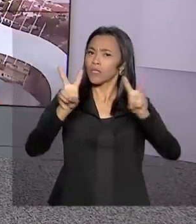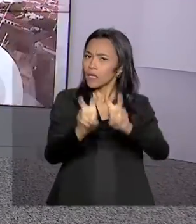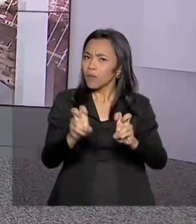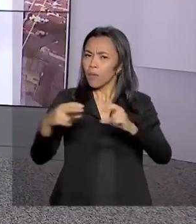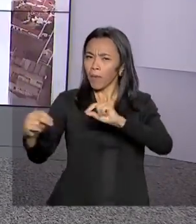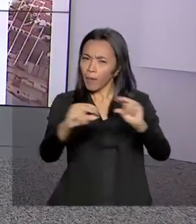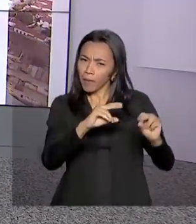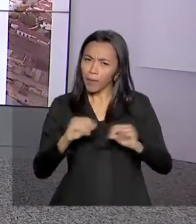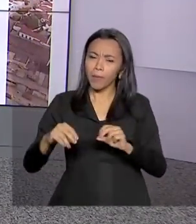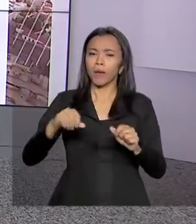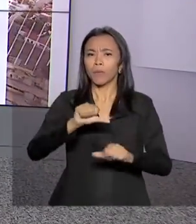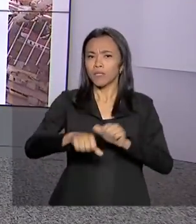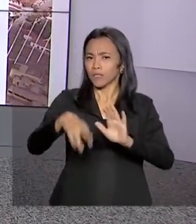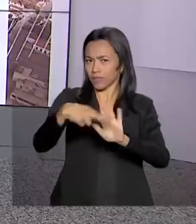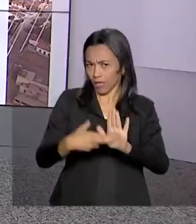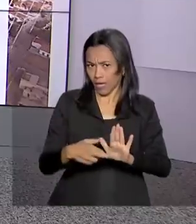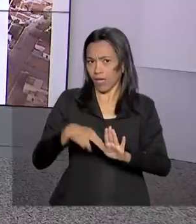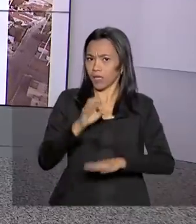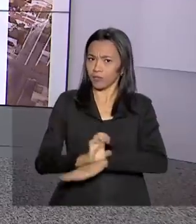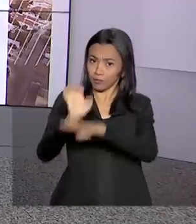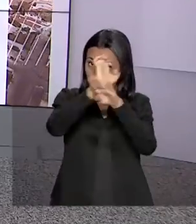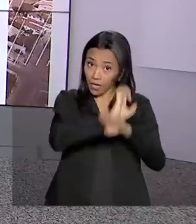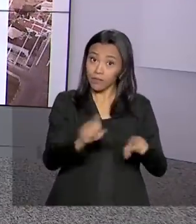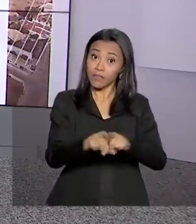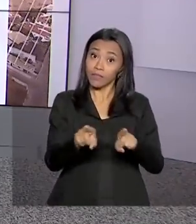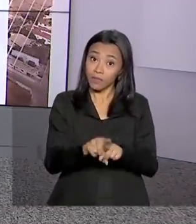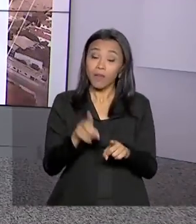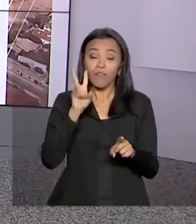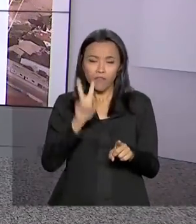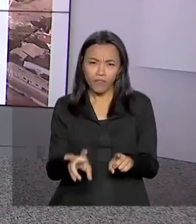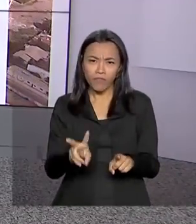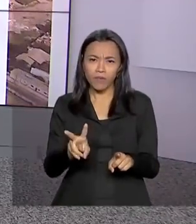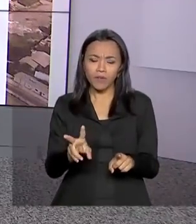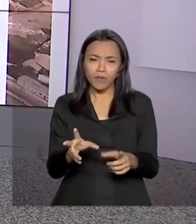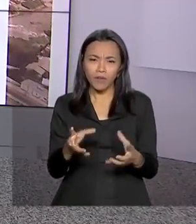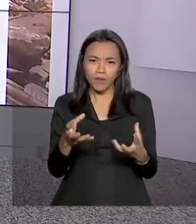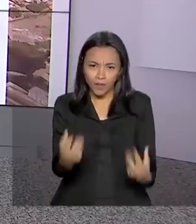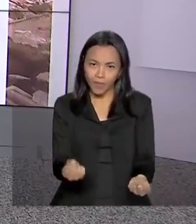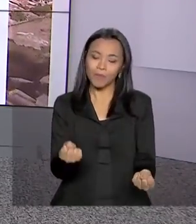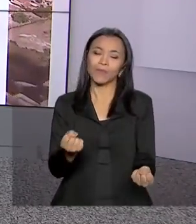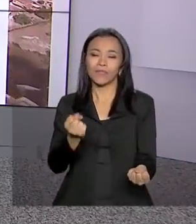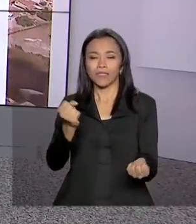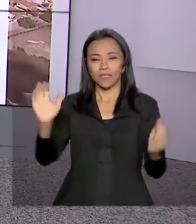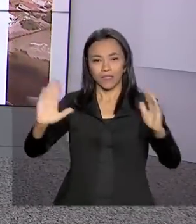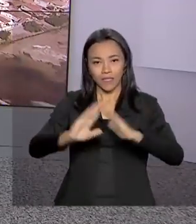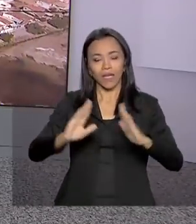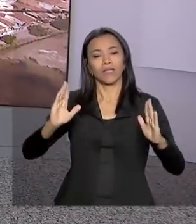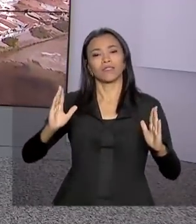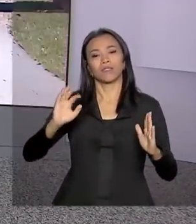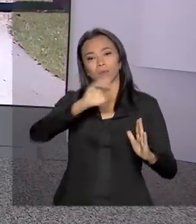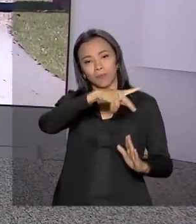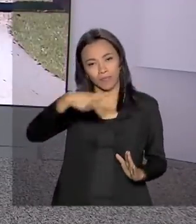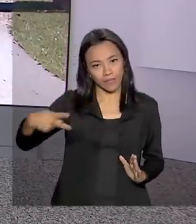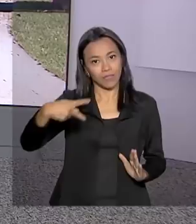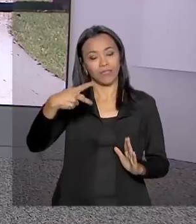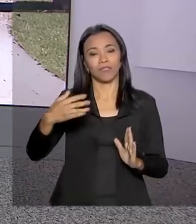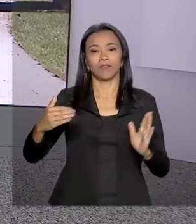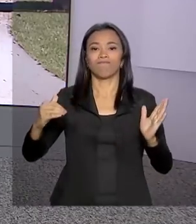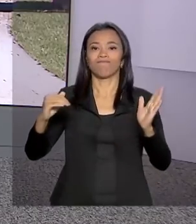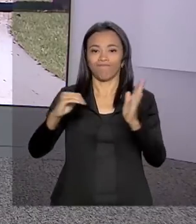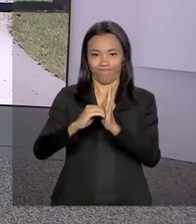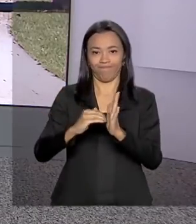e mudanças na Previdência. Vamos então até a residência oficial do presidente do Senado, onde a repórter Luciana Colares de Holanda